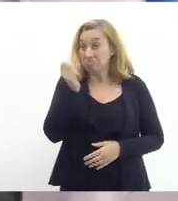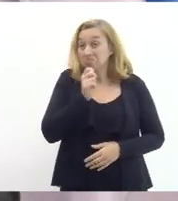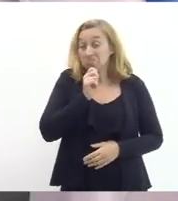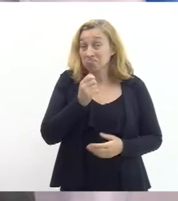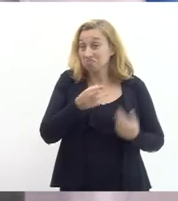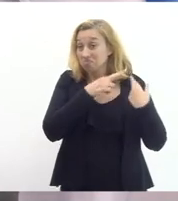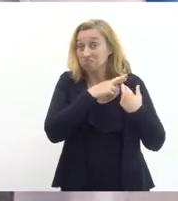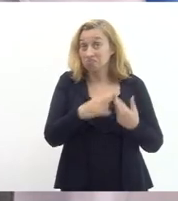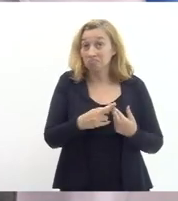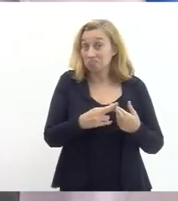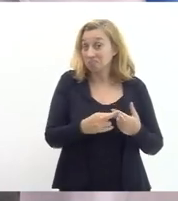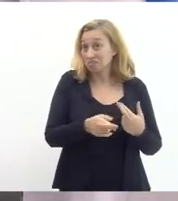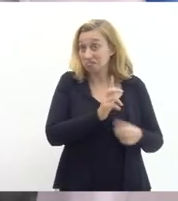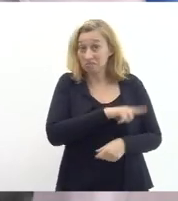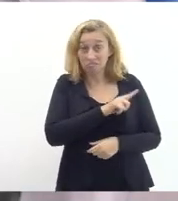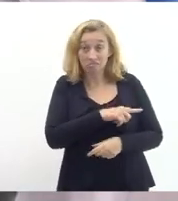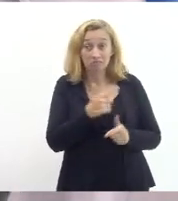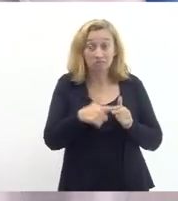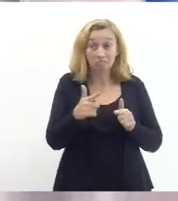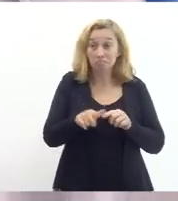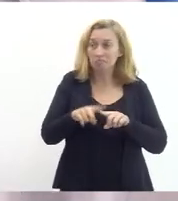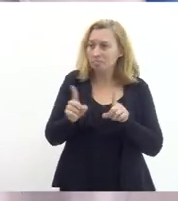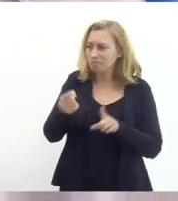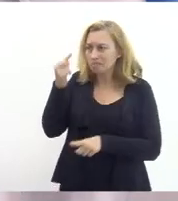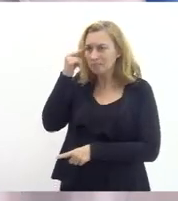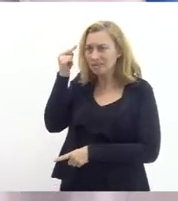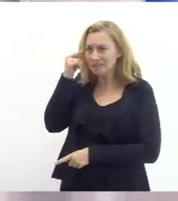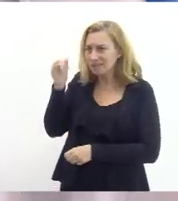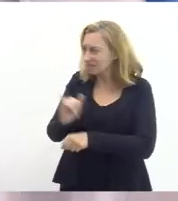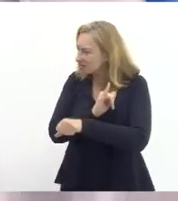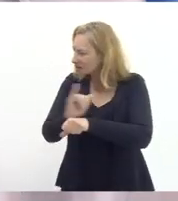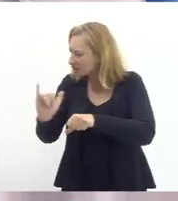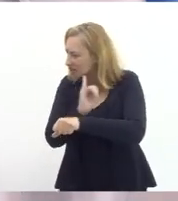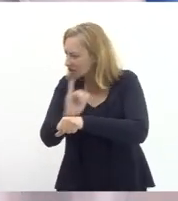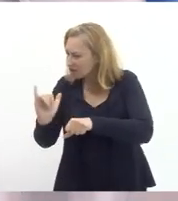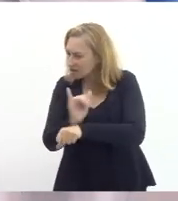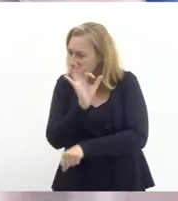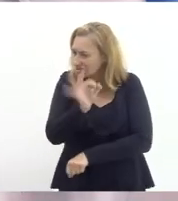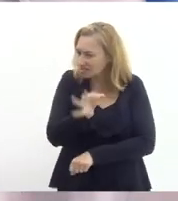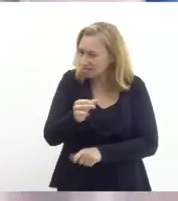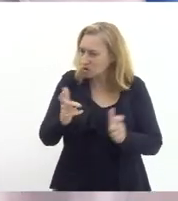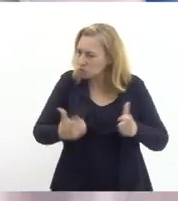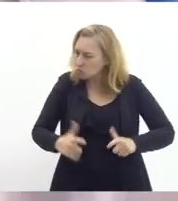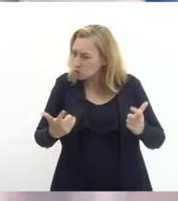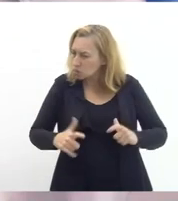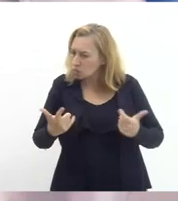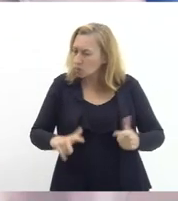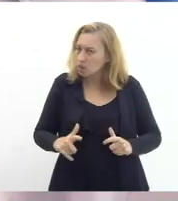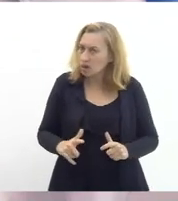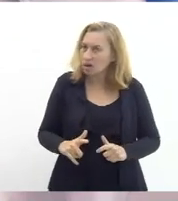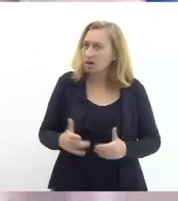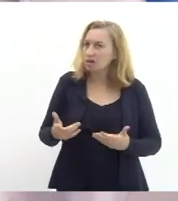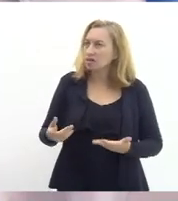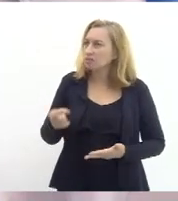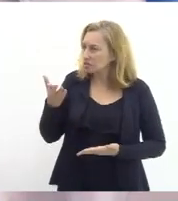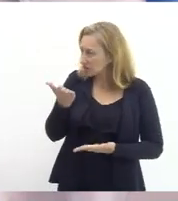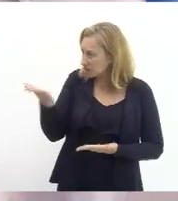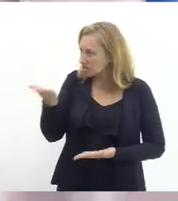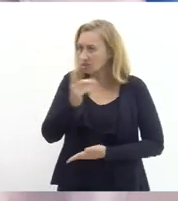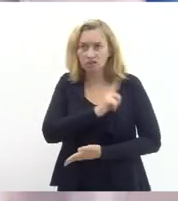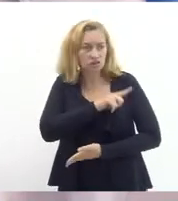com esses problemas mas então vamos pensar mecanismos de obviamente do lugar que está o parlamento do lugar que vocês estão na gestão